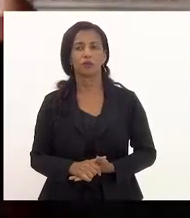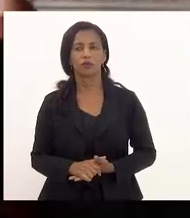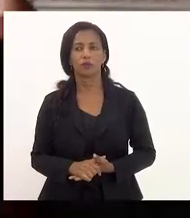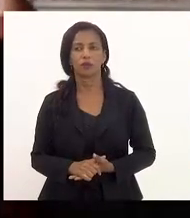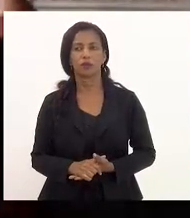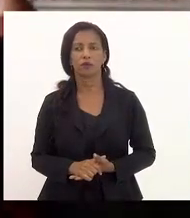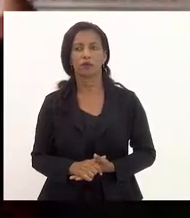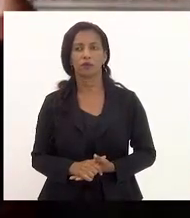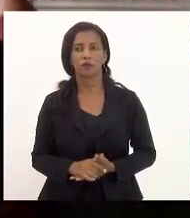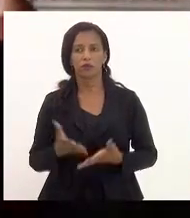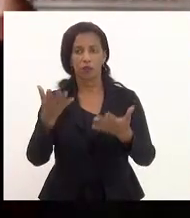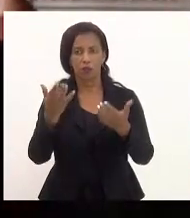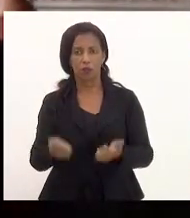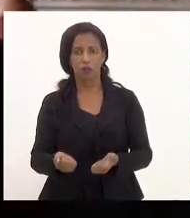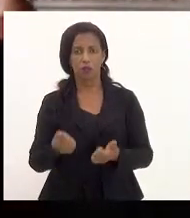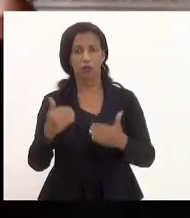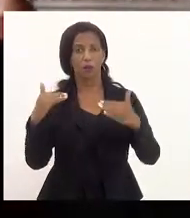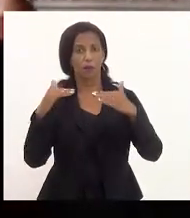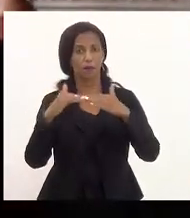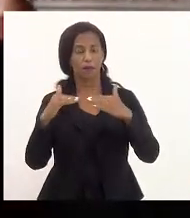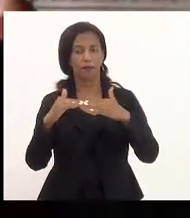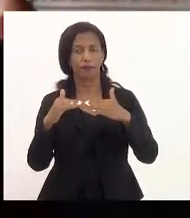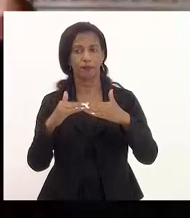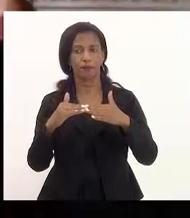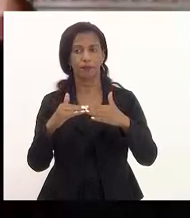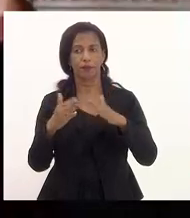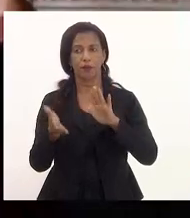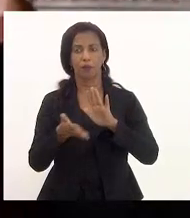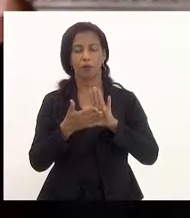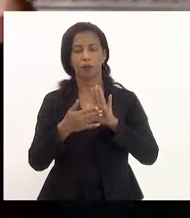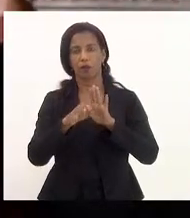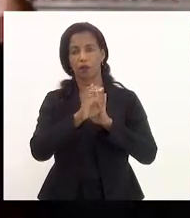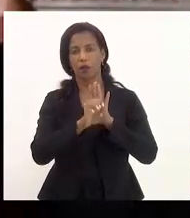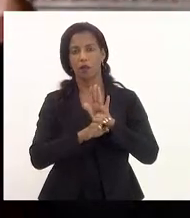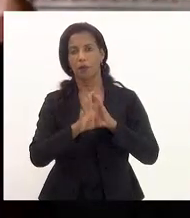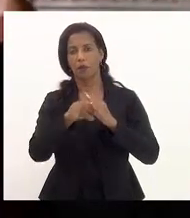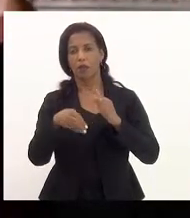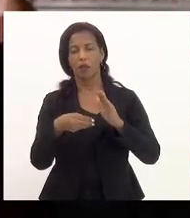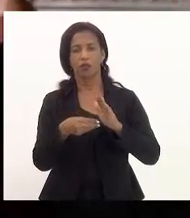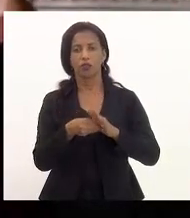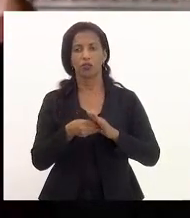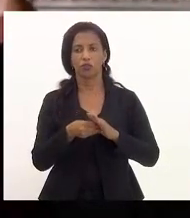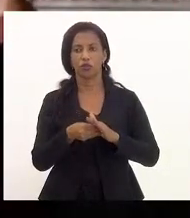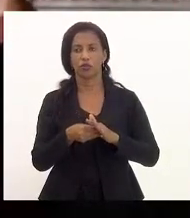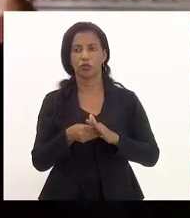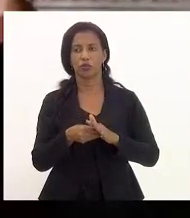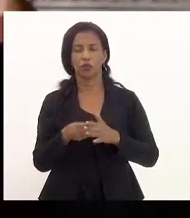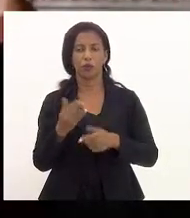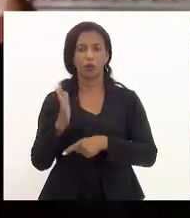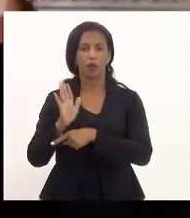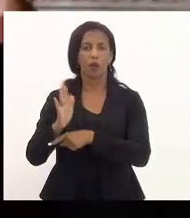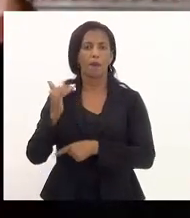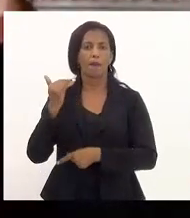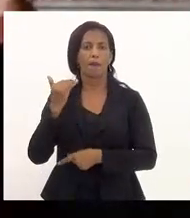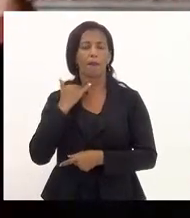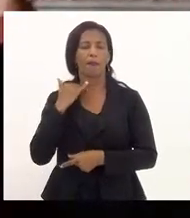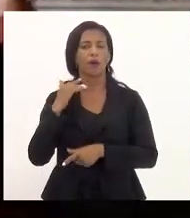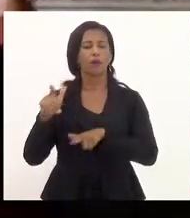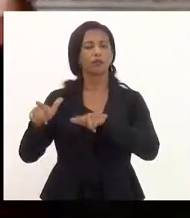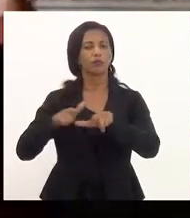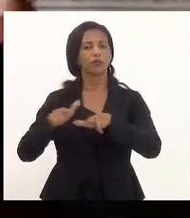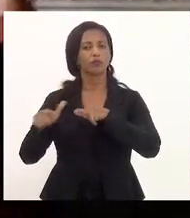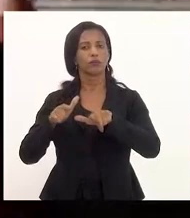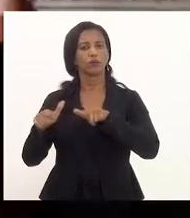Considerando o mérito do projeto, proponho a seguinte emenda aditiva, que os beneficiários do Banco de Empregos